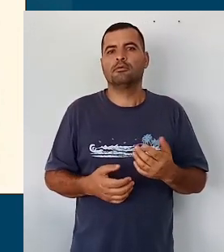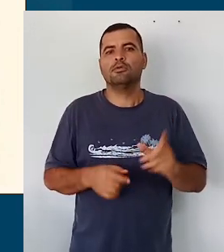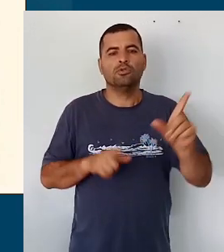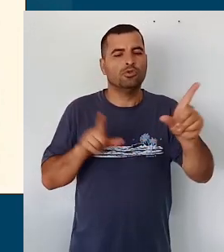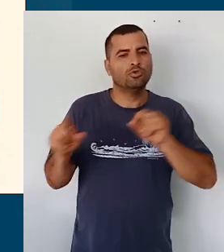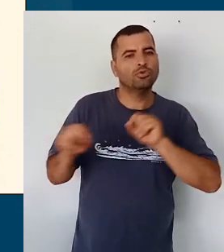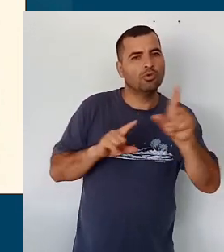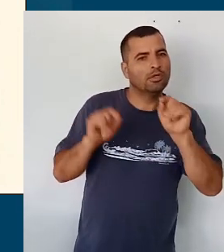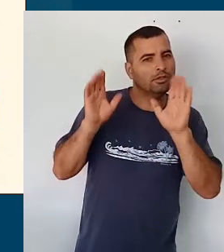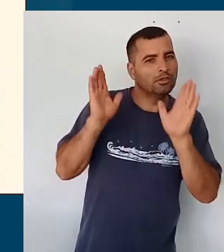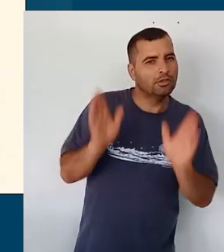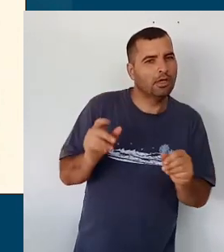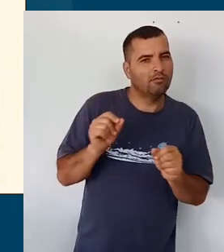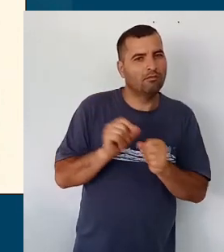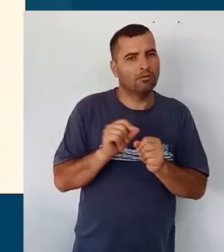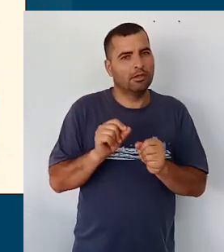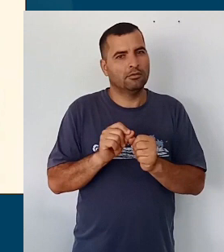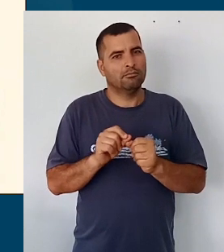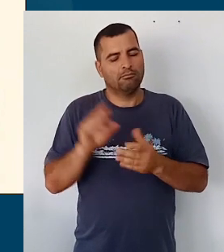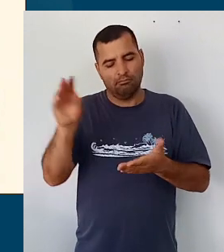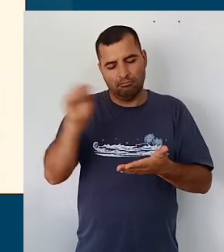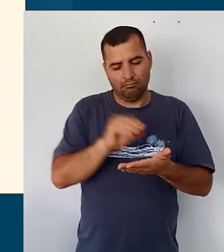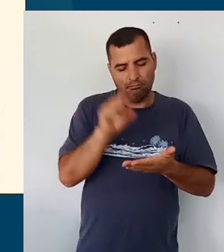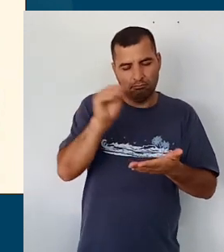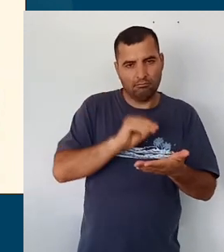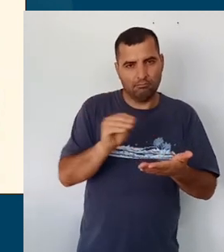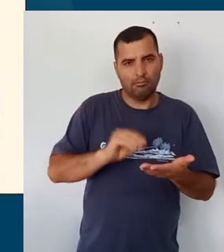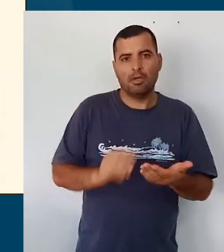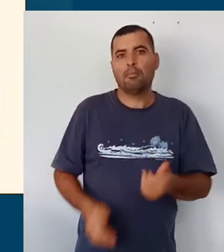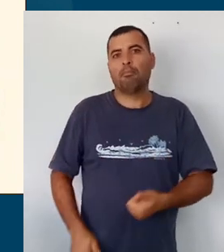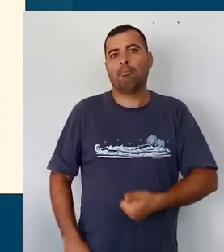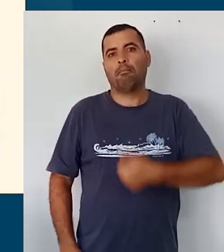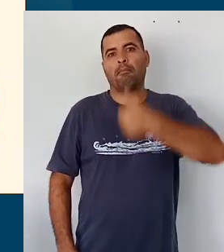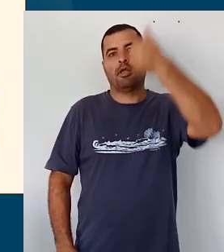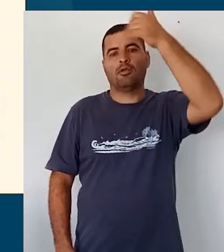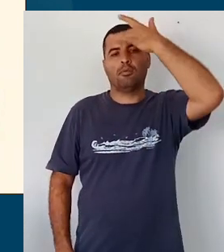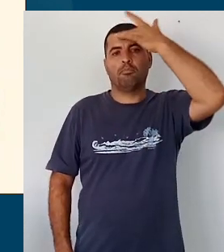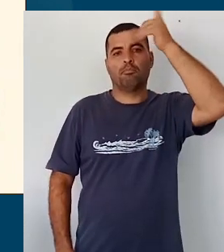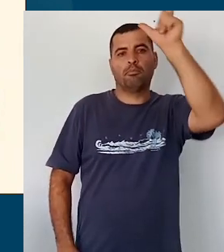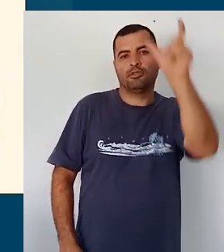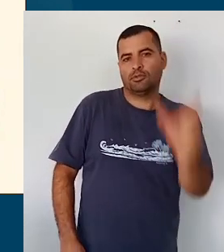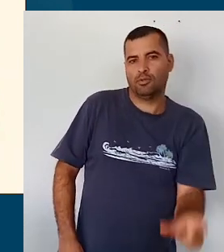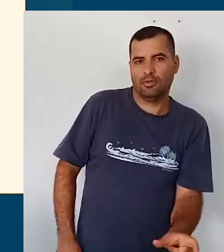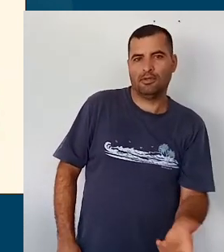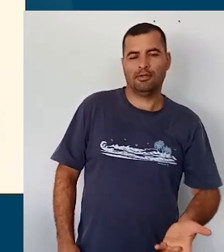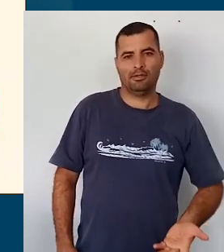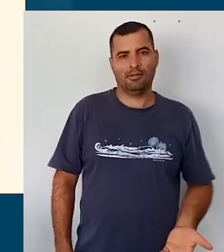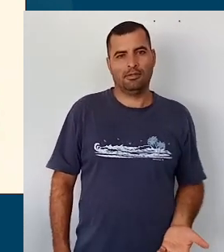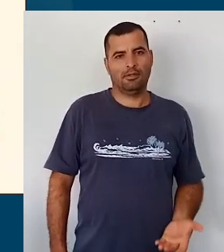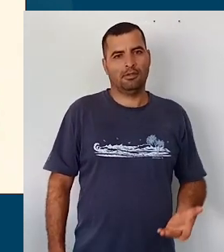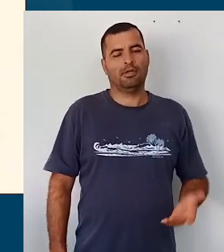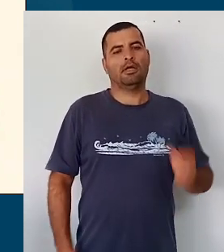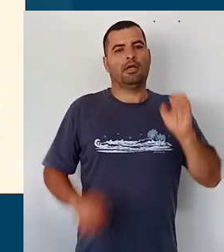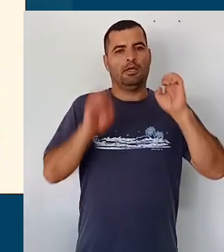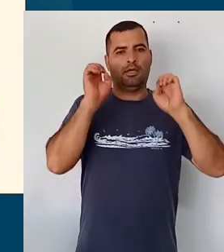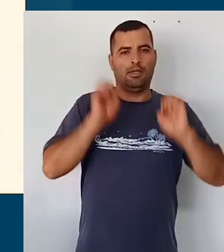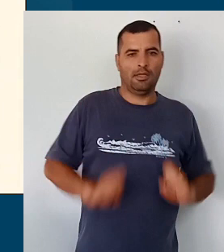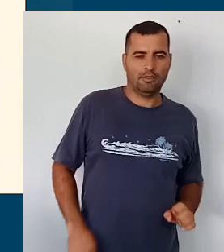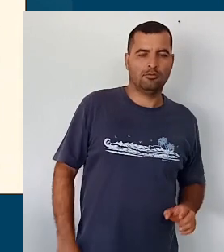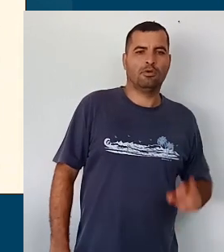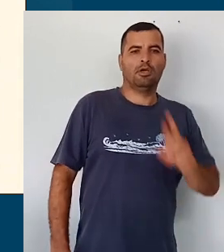escolhas que foram feitas ali são escolhas para formar o melhor ser humano que a gente puder, um ser humano ético, um ser humano